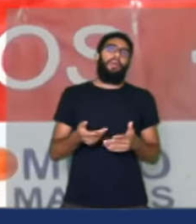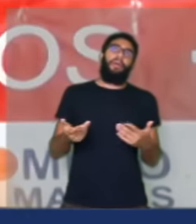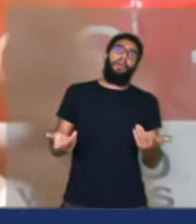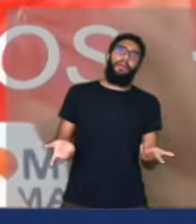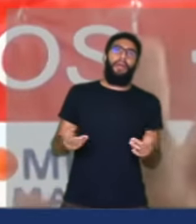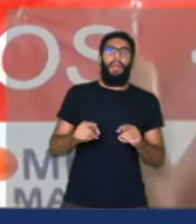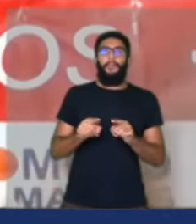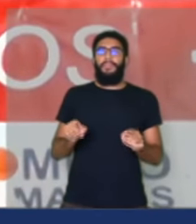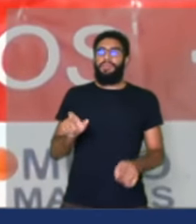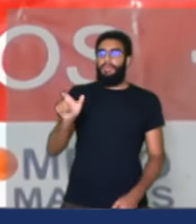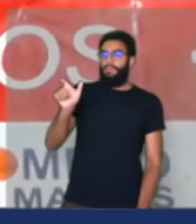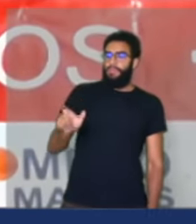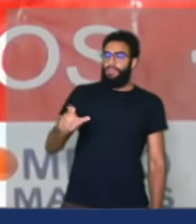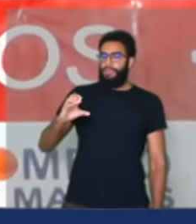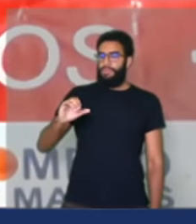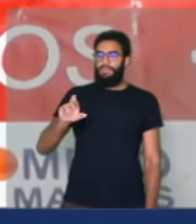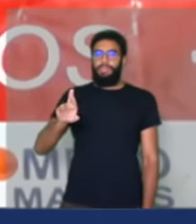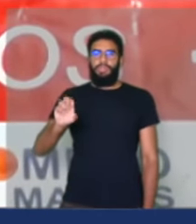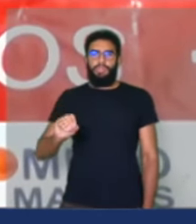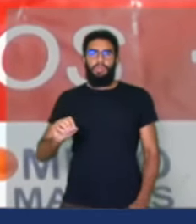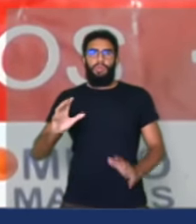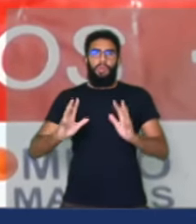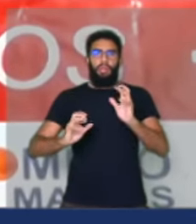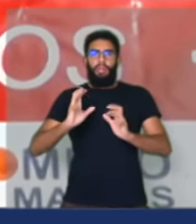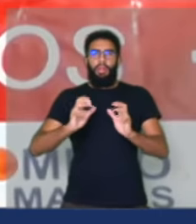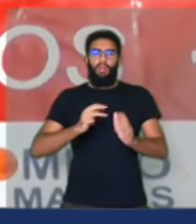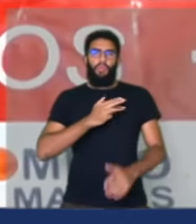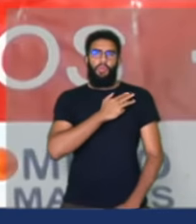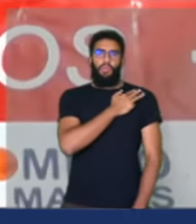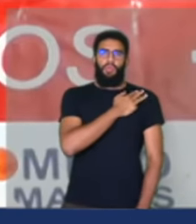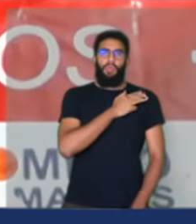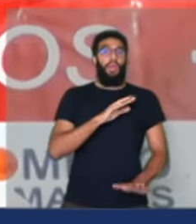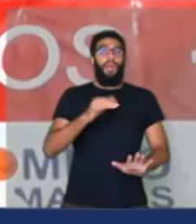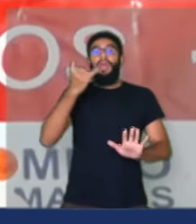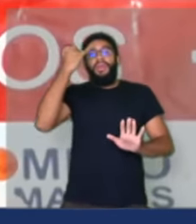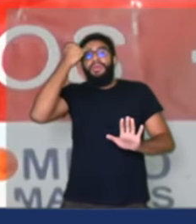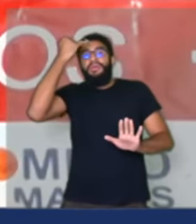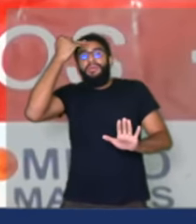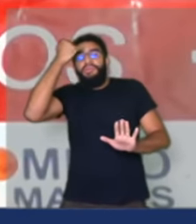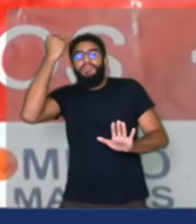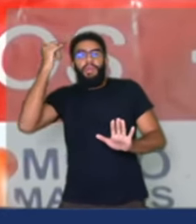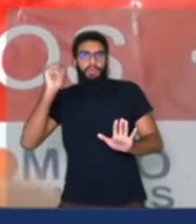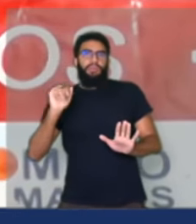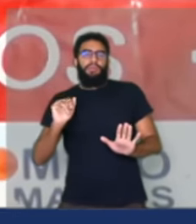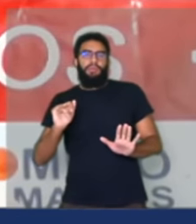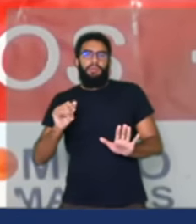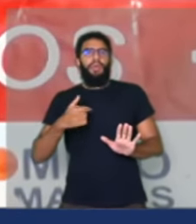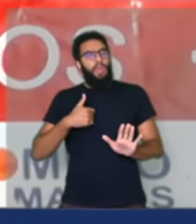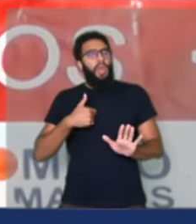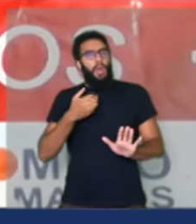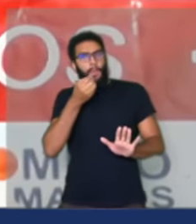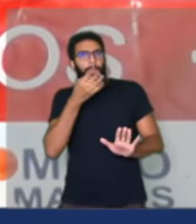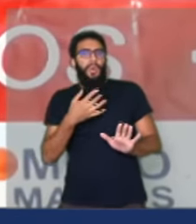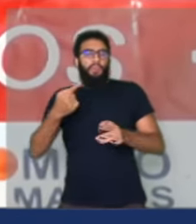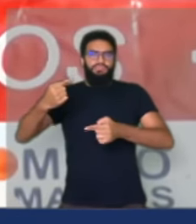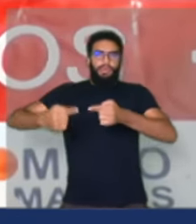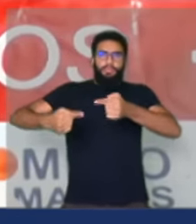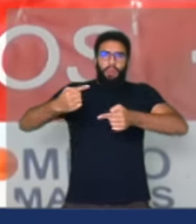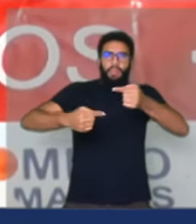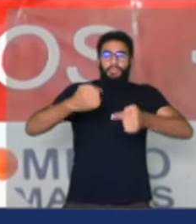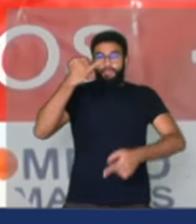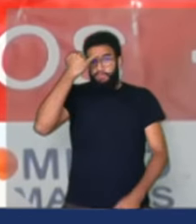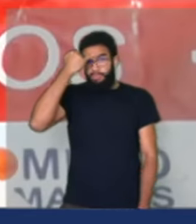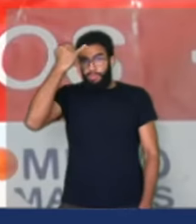o Ciro briga com o Lula. As brigas são no campo das ideias. E eu gosto do embate e do debate das ideias,